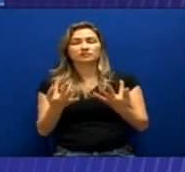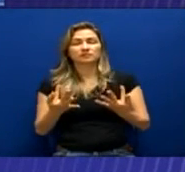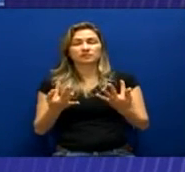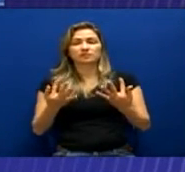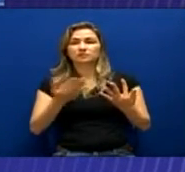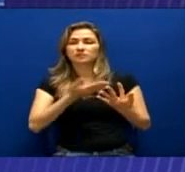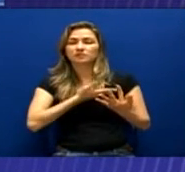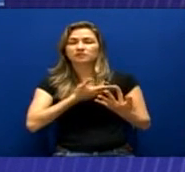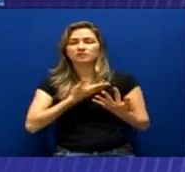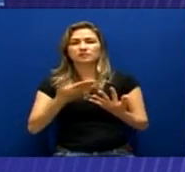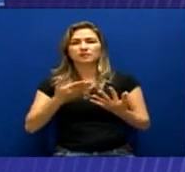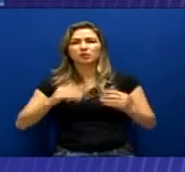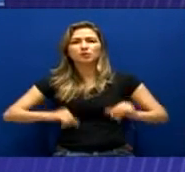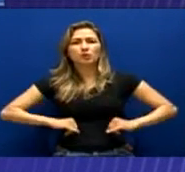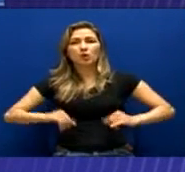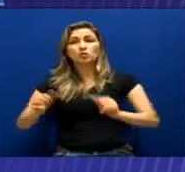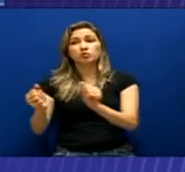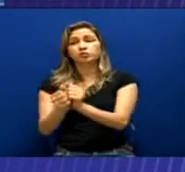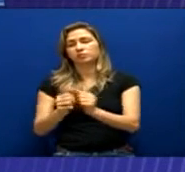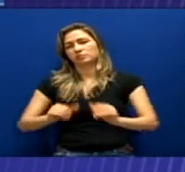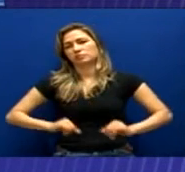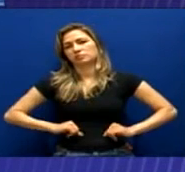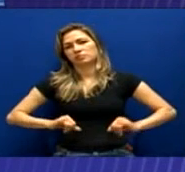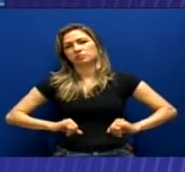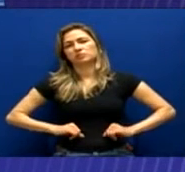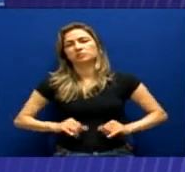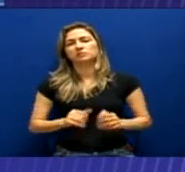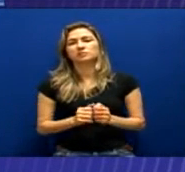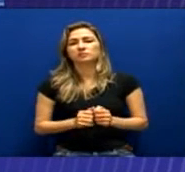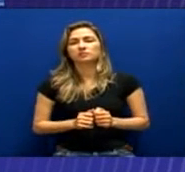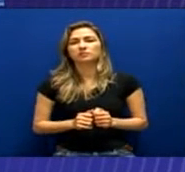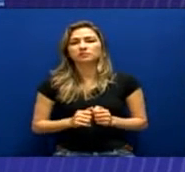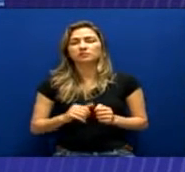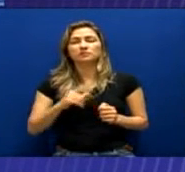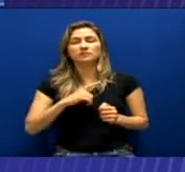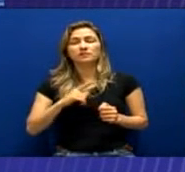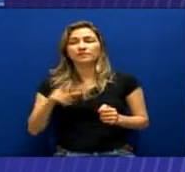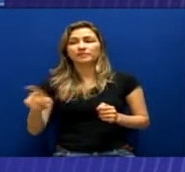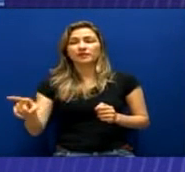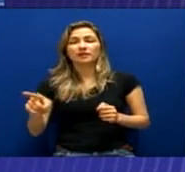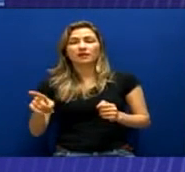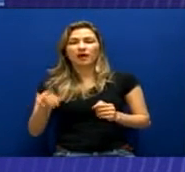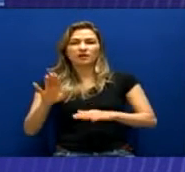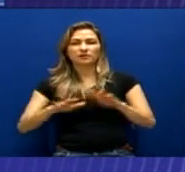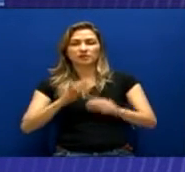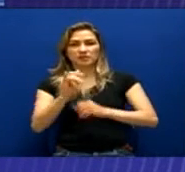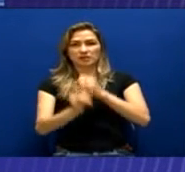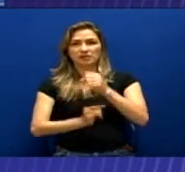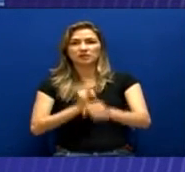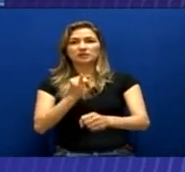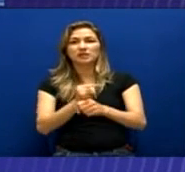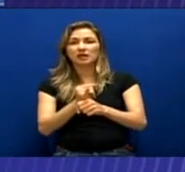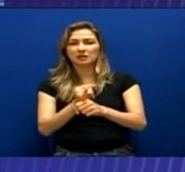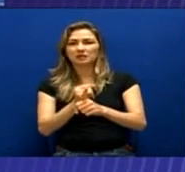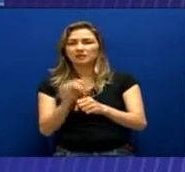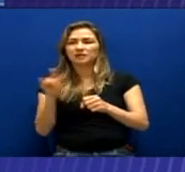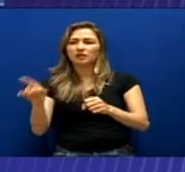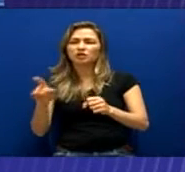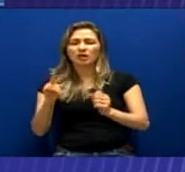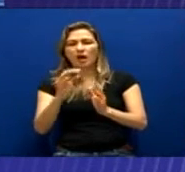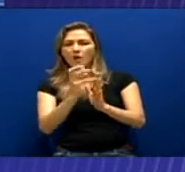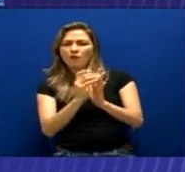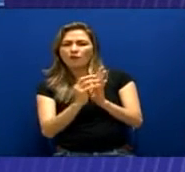que publicaram depoimentos pela internet e que preenchem claramente todos os quesitos do tipo objetivo do crime de tortura, como a